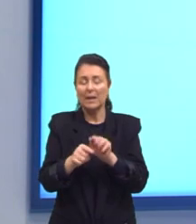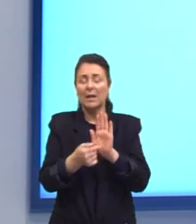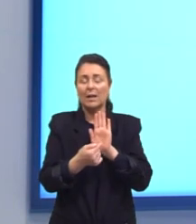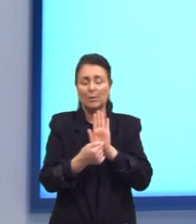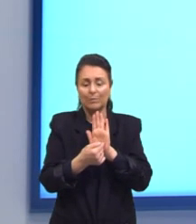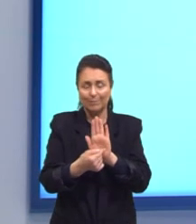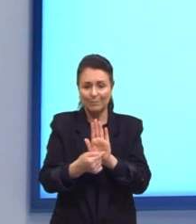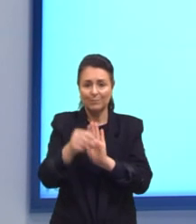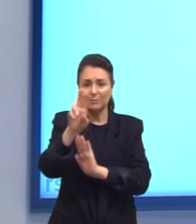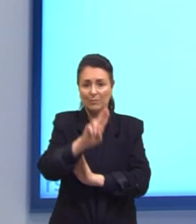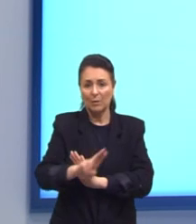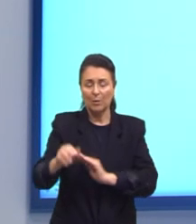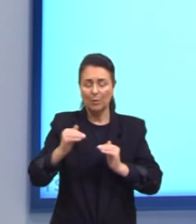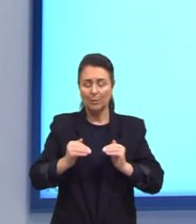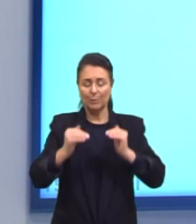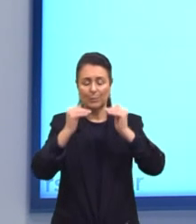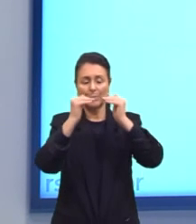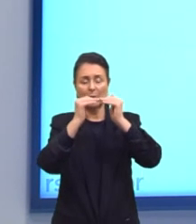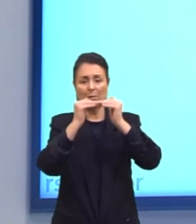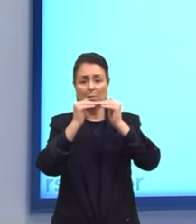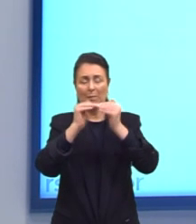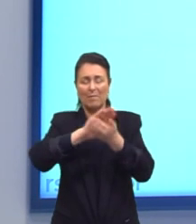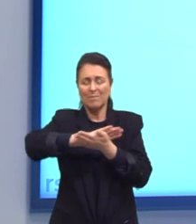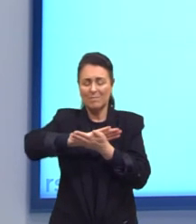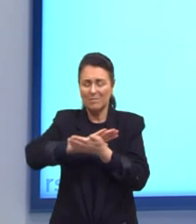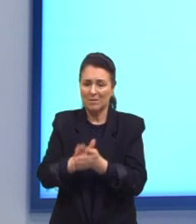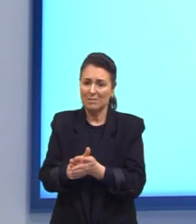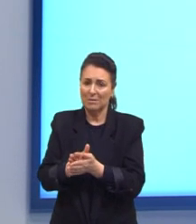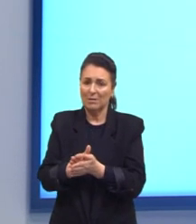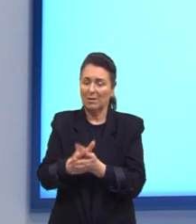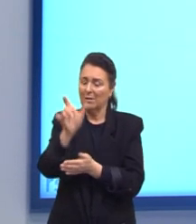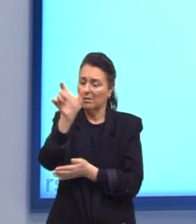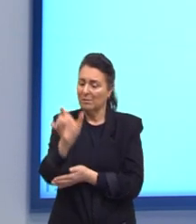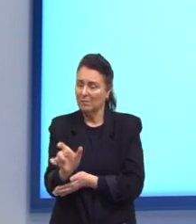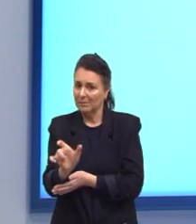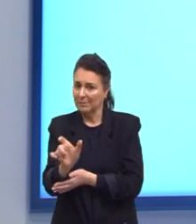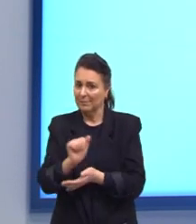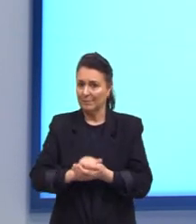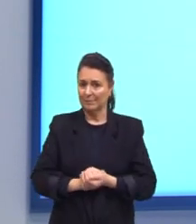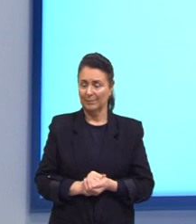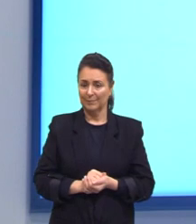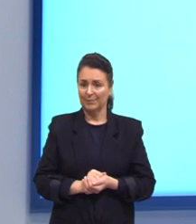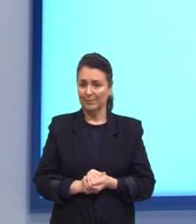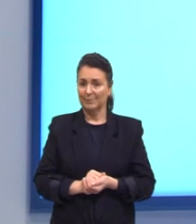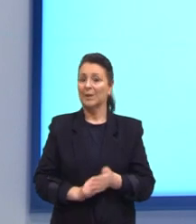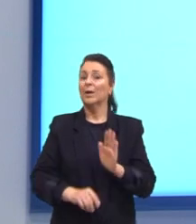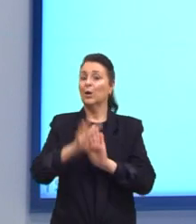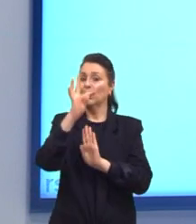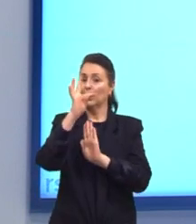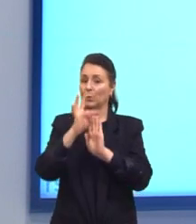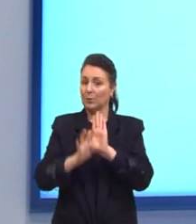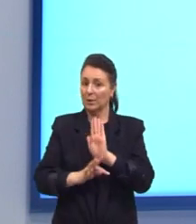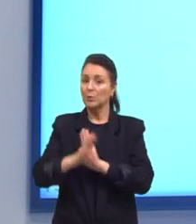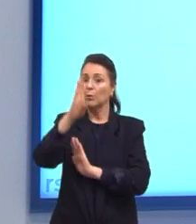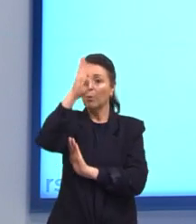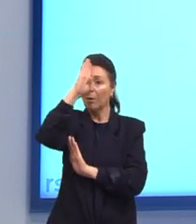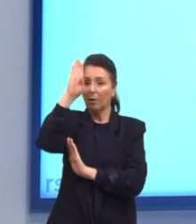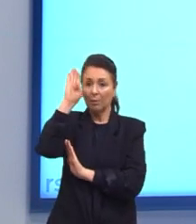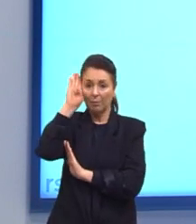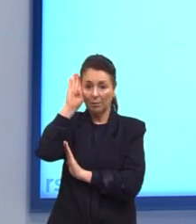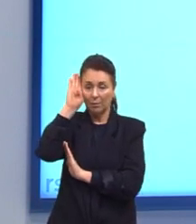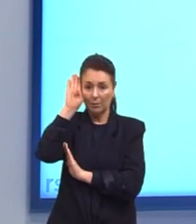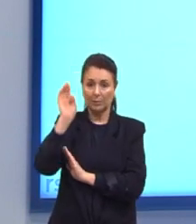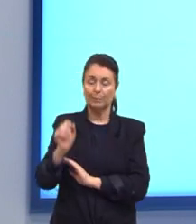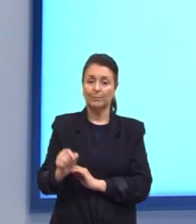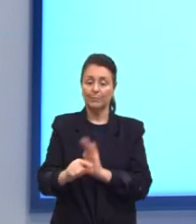ela é usada Como parâmetro Para discriminação Nesse texto acadêmico As